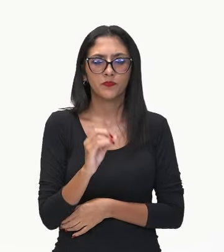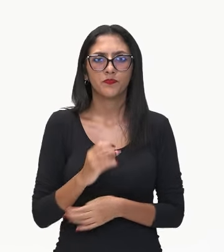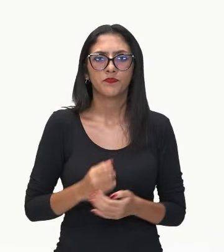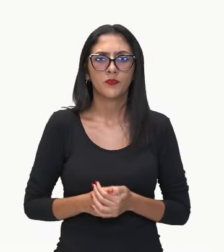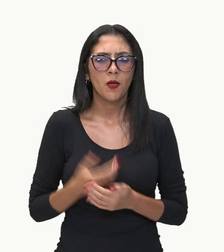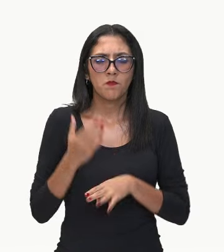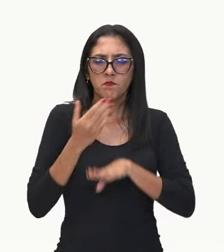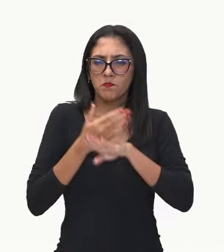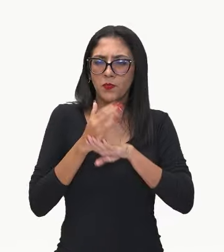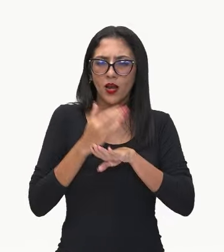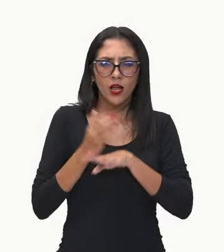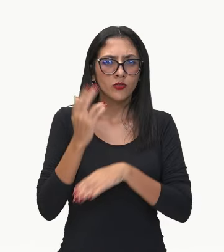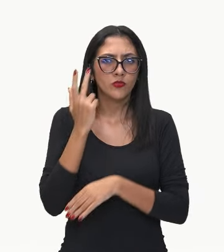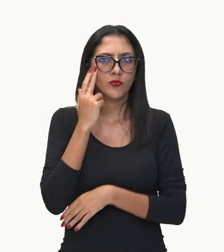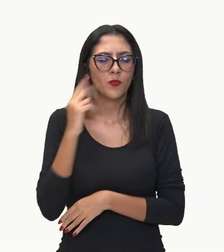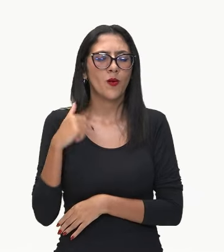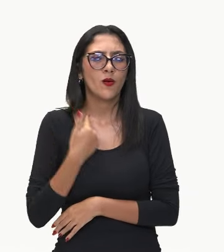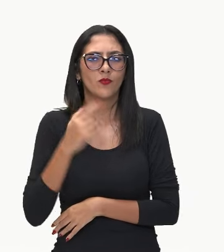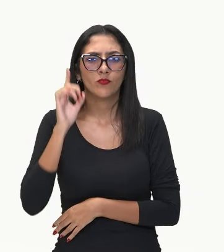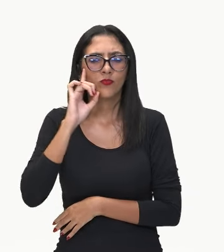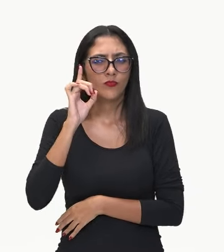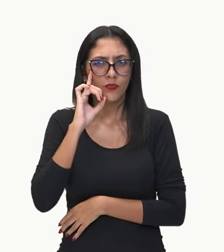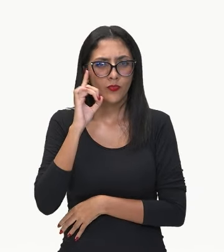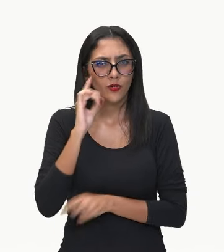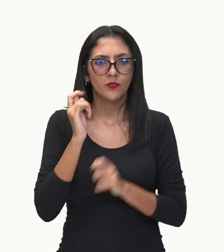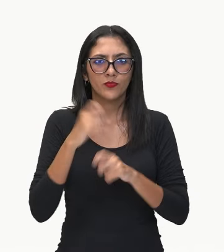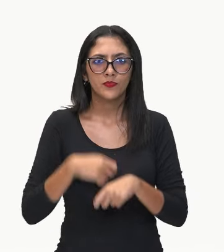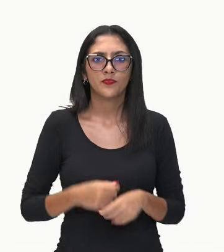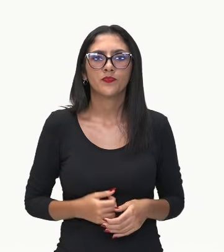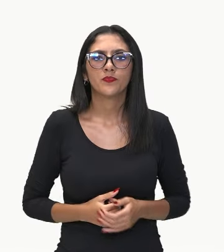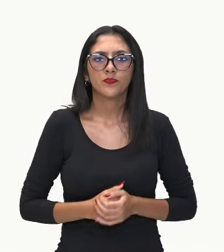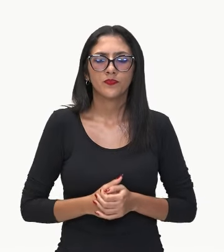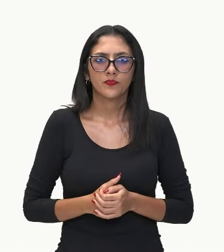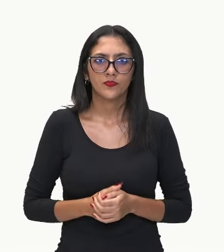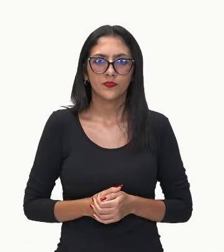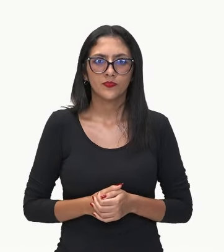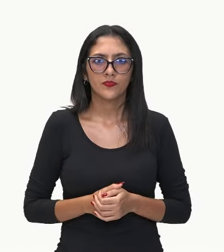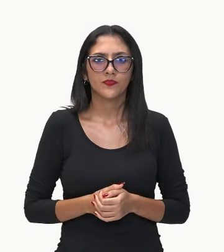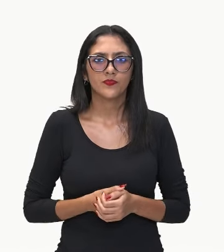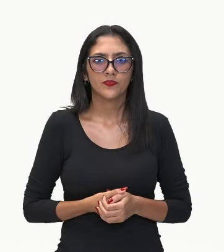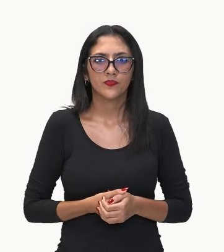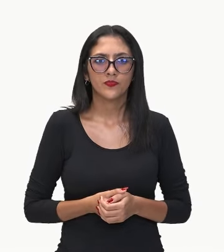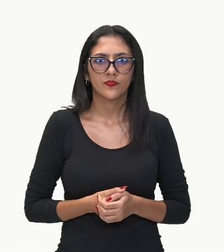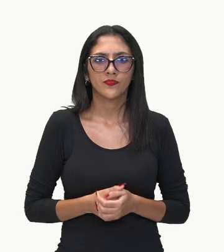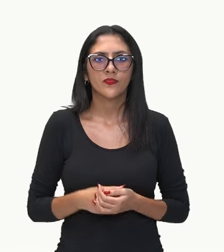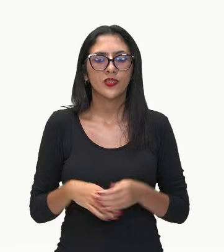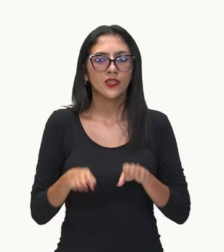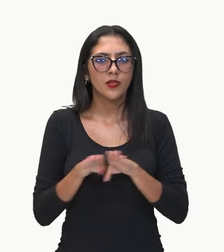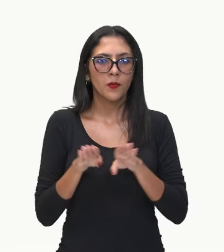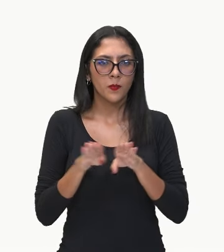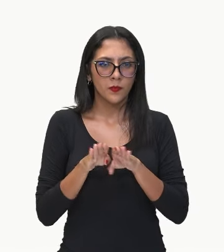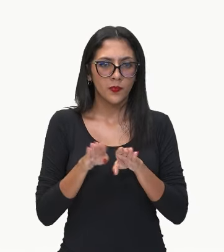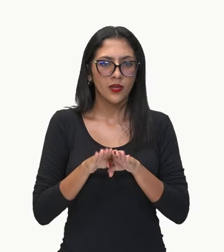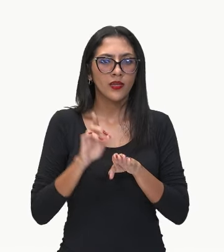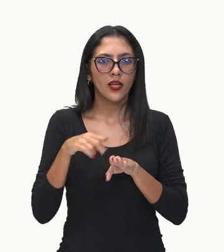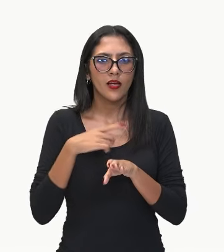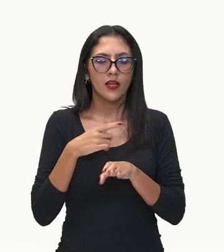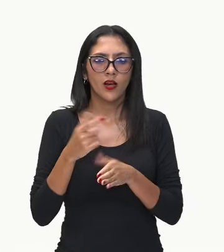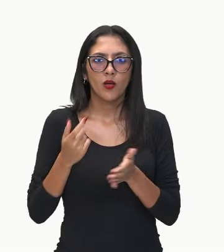fazemos aí no nosso dia a dia. Ela comprou também doze